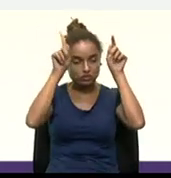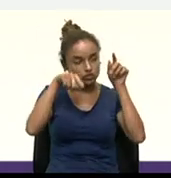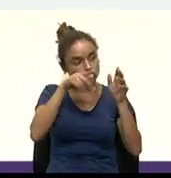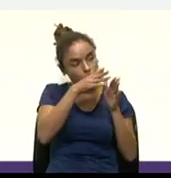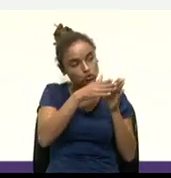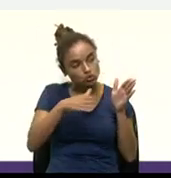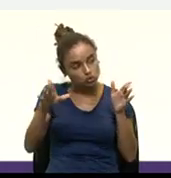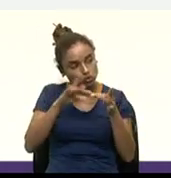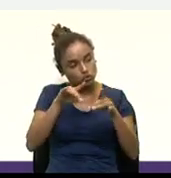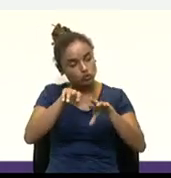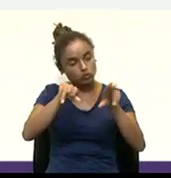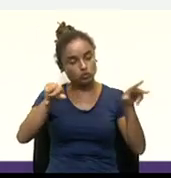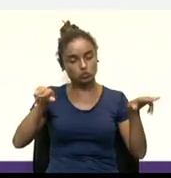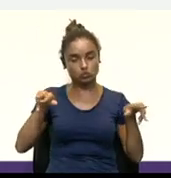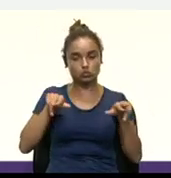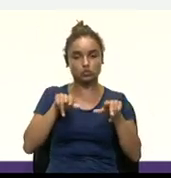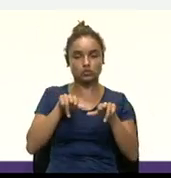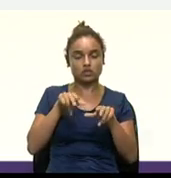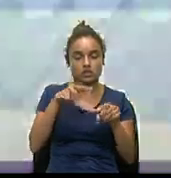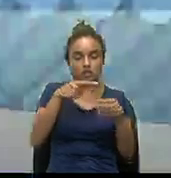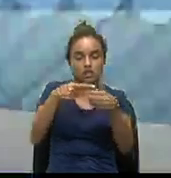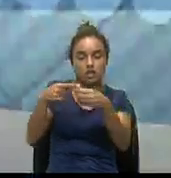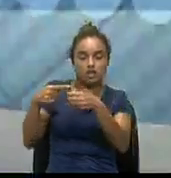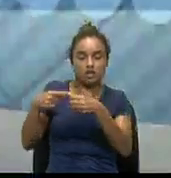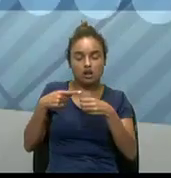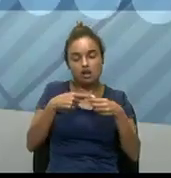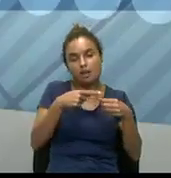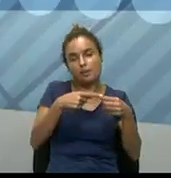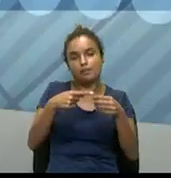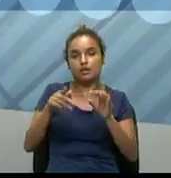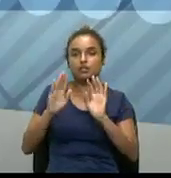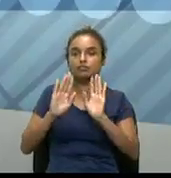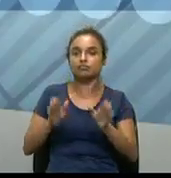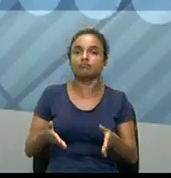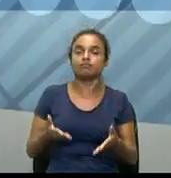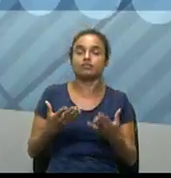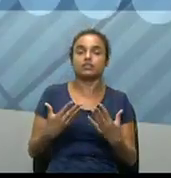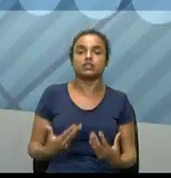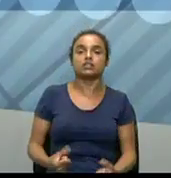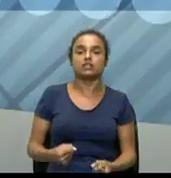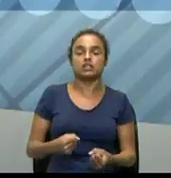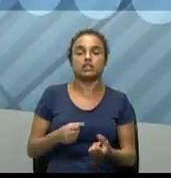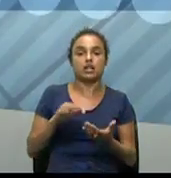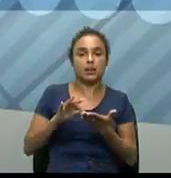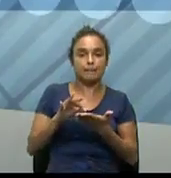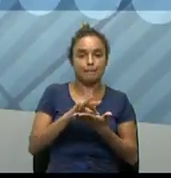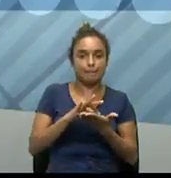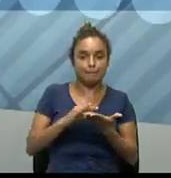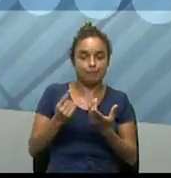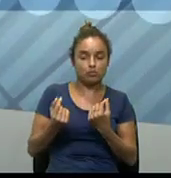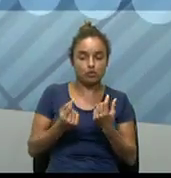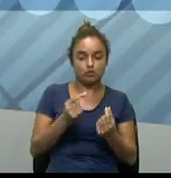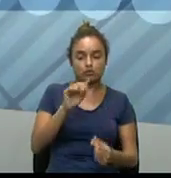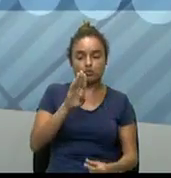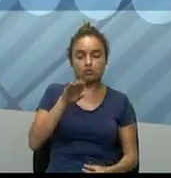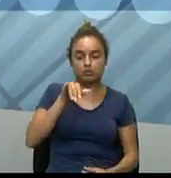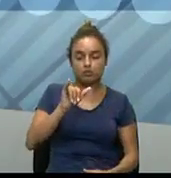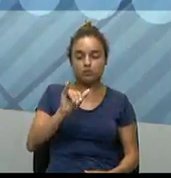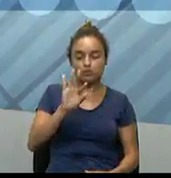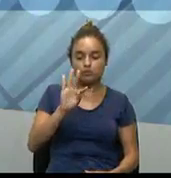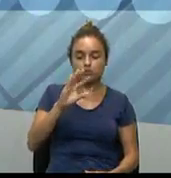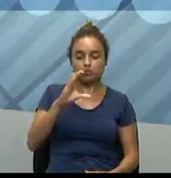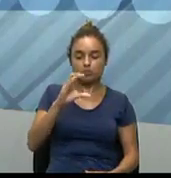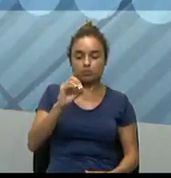Então, existem aí várias cidades que já aceitam o Bitcoin. Porém,